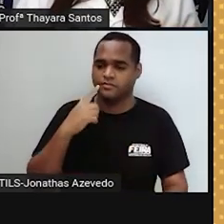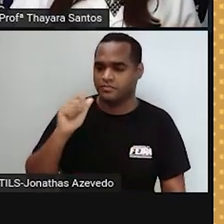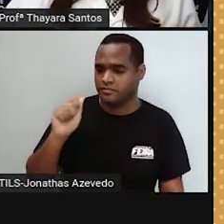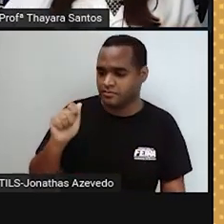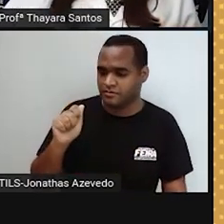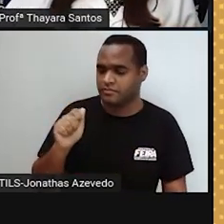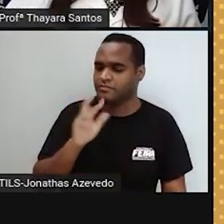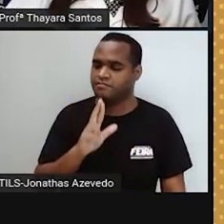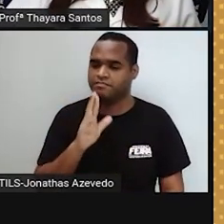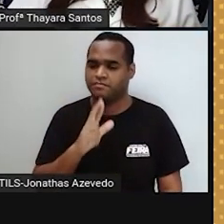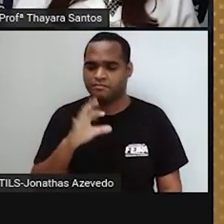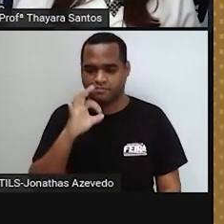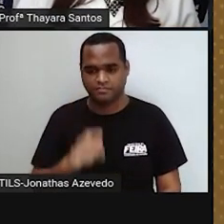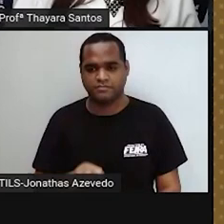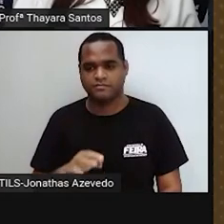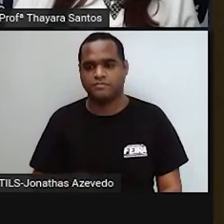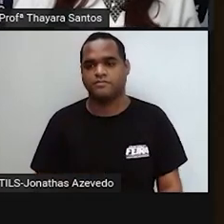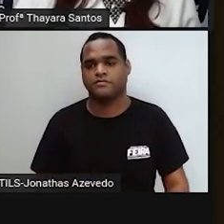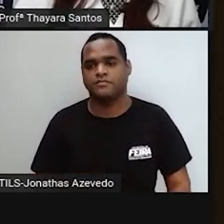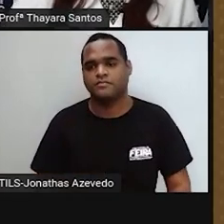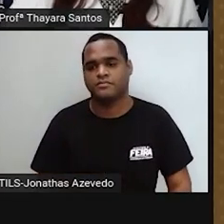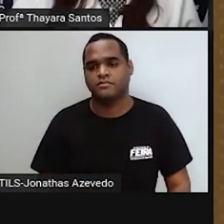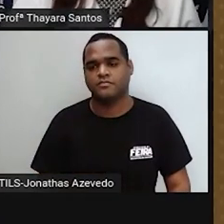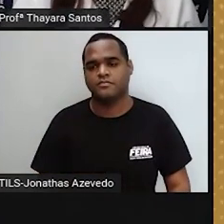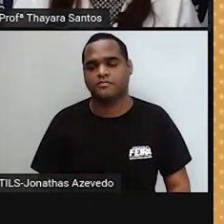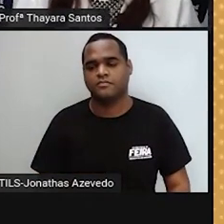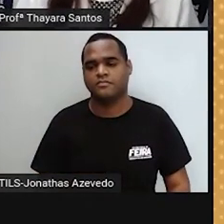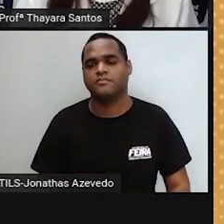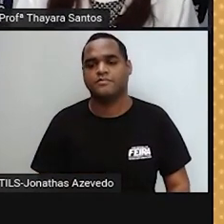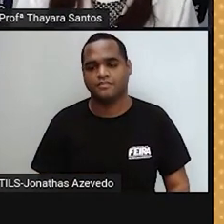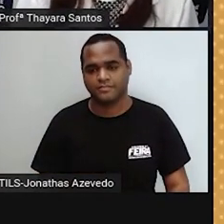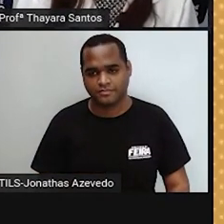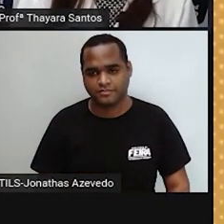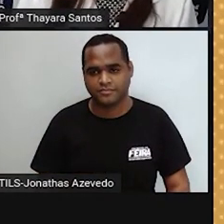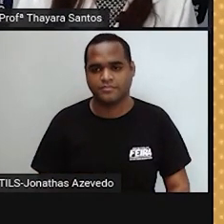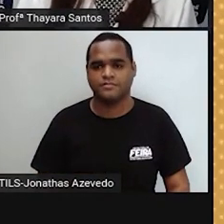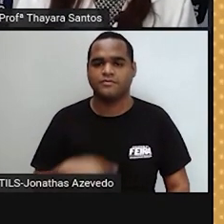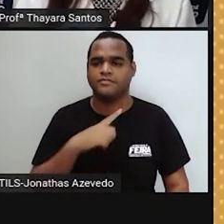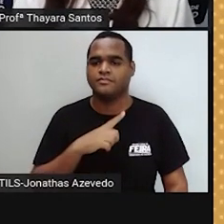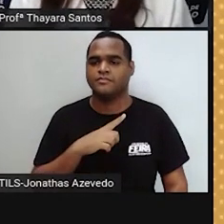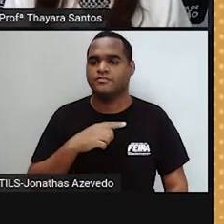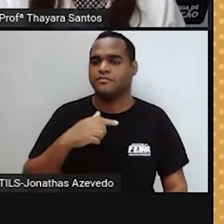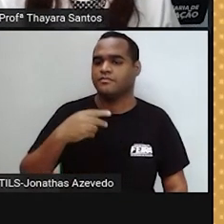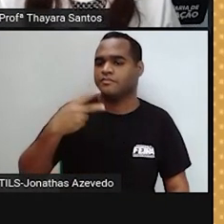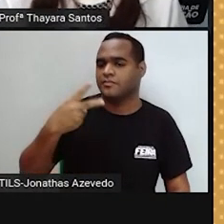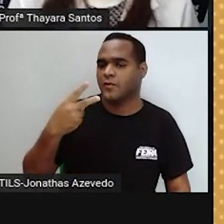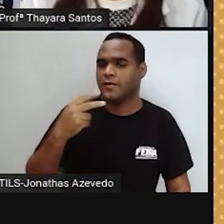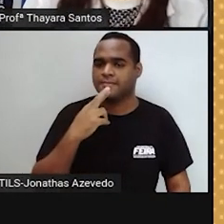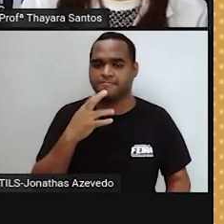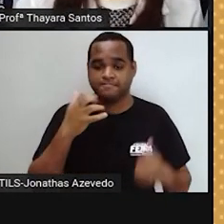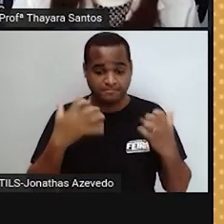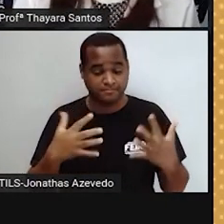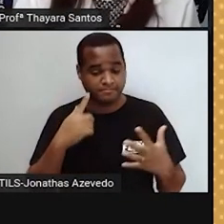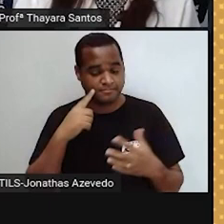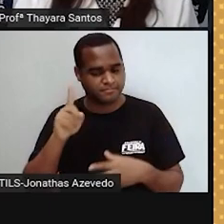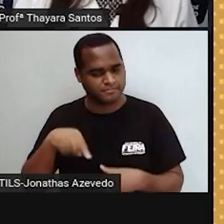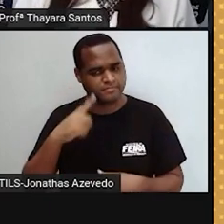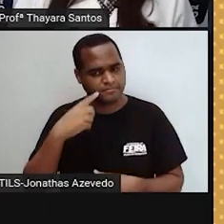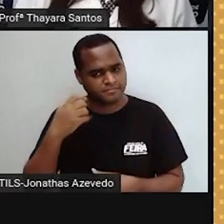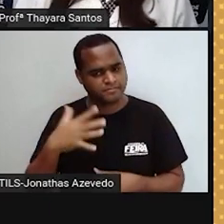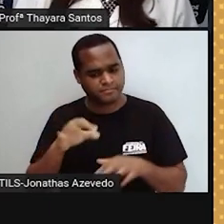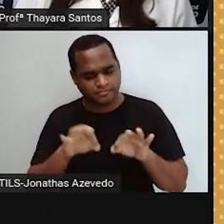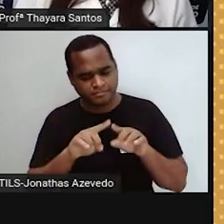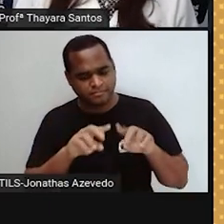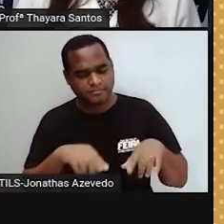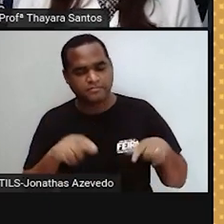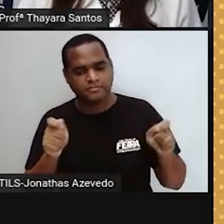correta. Vamos para a segunda. A estrutura do sistema reprodutor feminino onde ocorre a fecundação